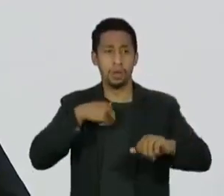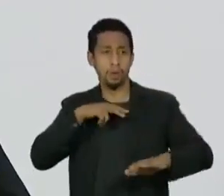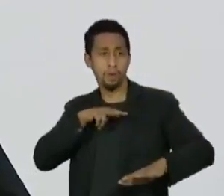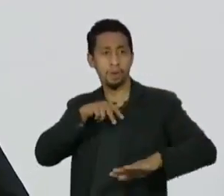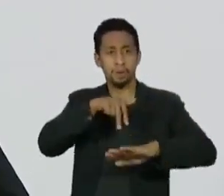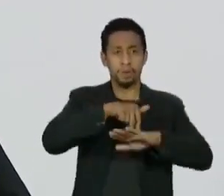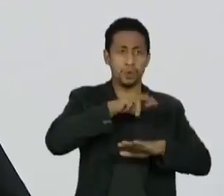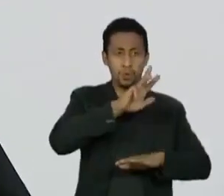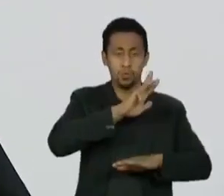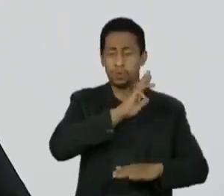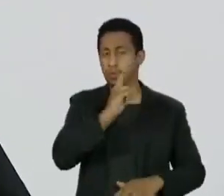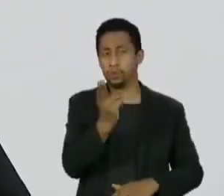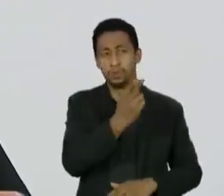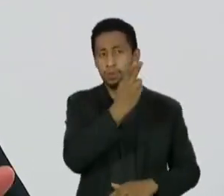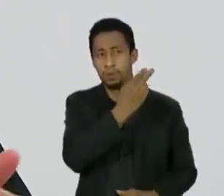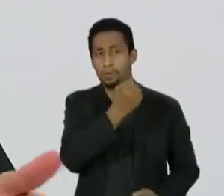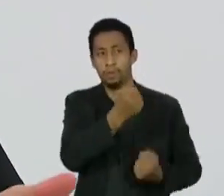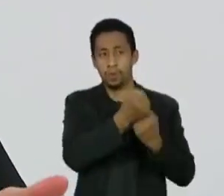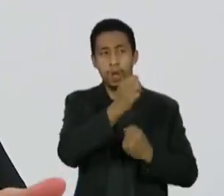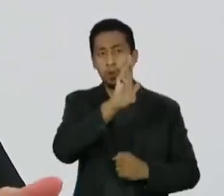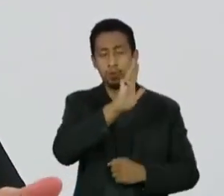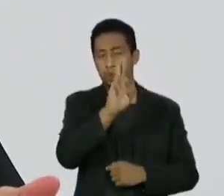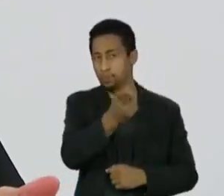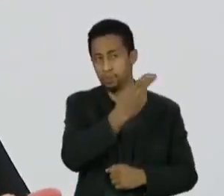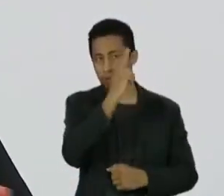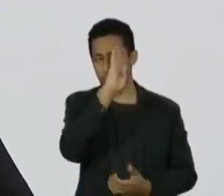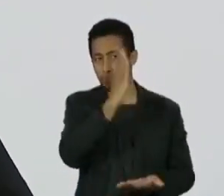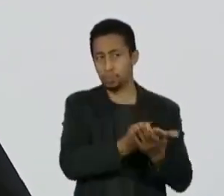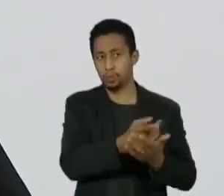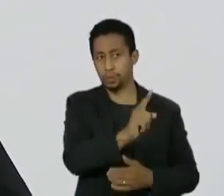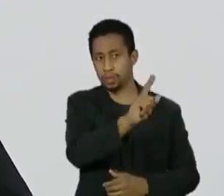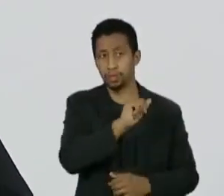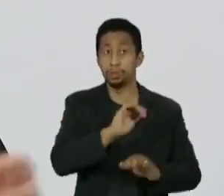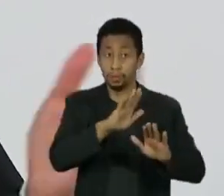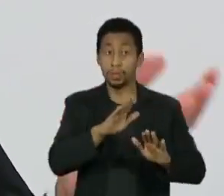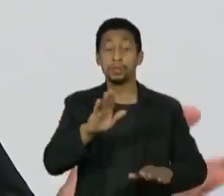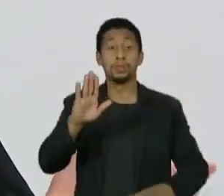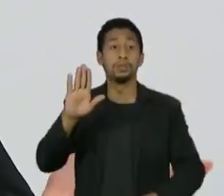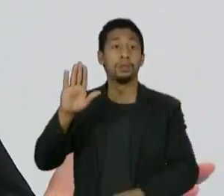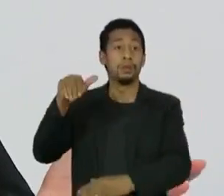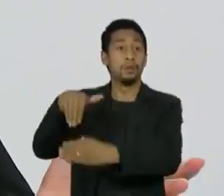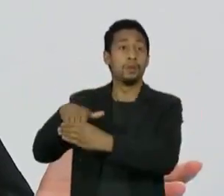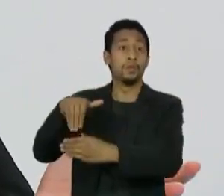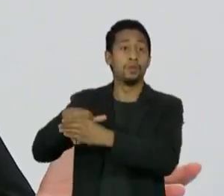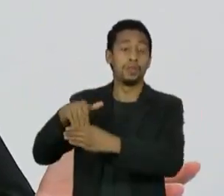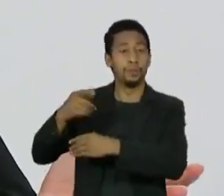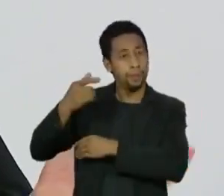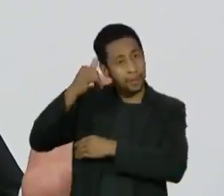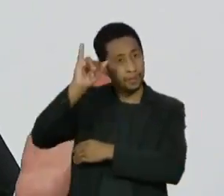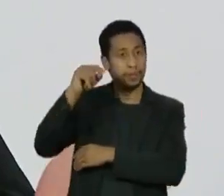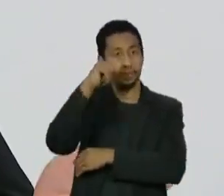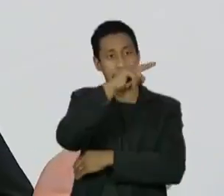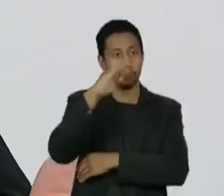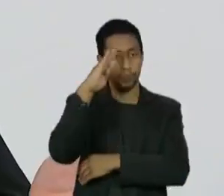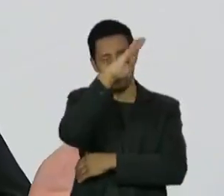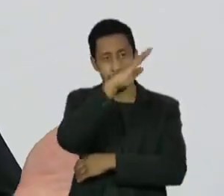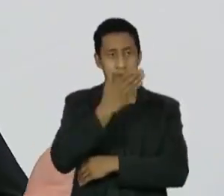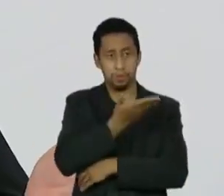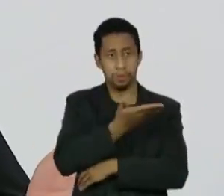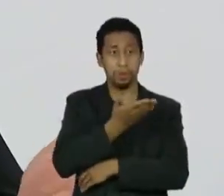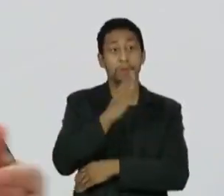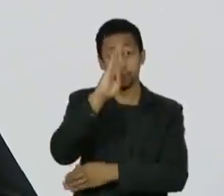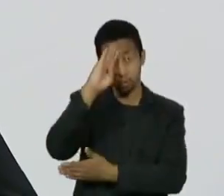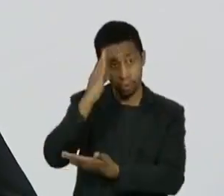palanque do Lula, eu não posso defender um voto em quem eu não confio e não acredito, mas eu posso dar um voto para não ter um mal maior. Mas eu continuo